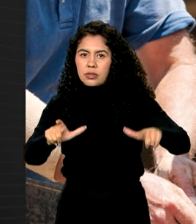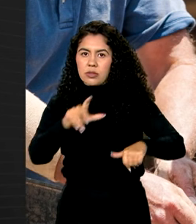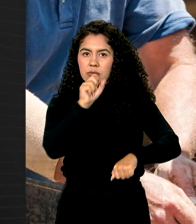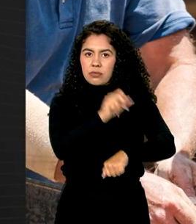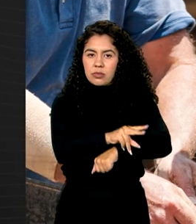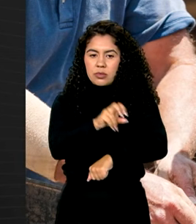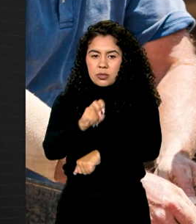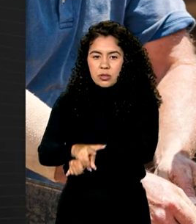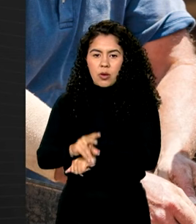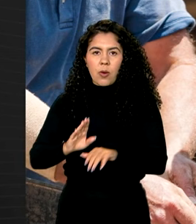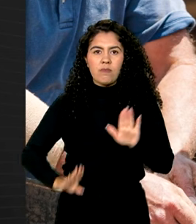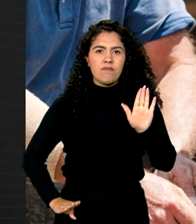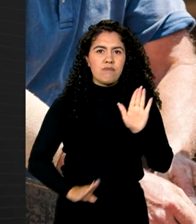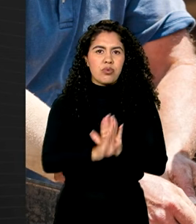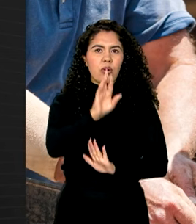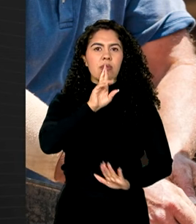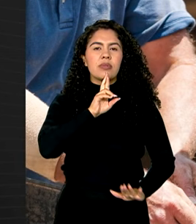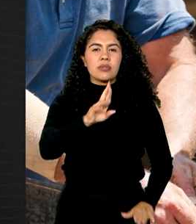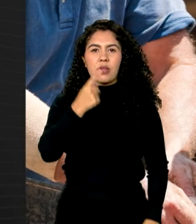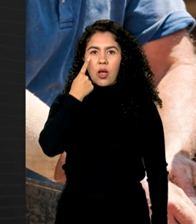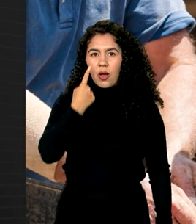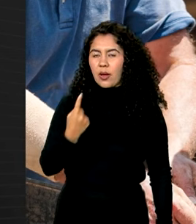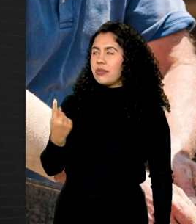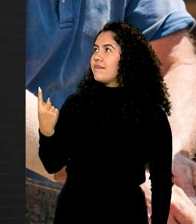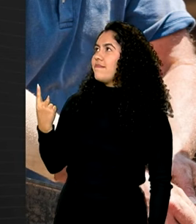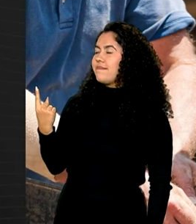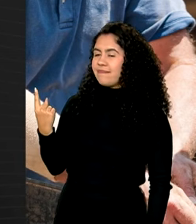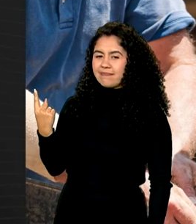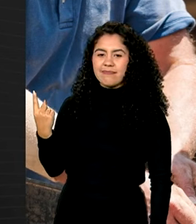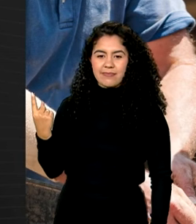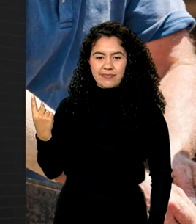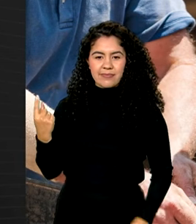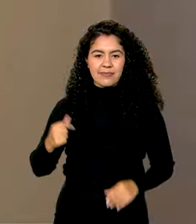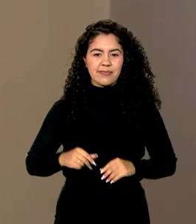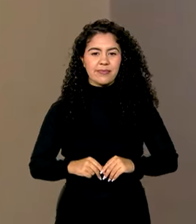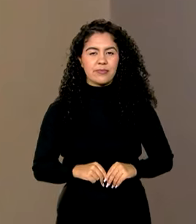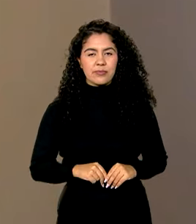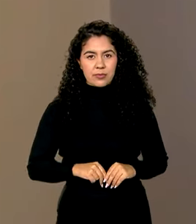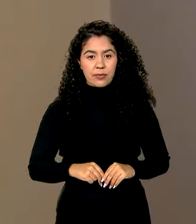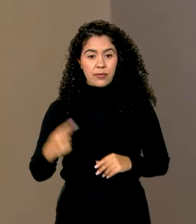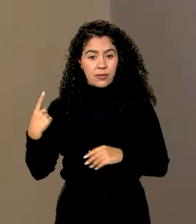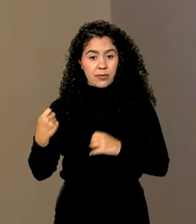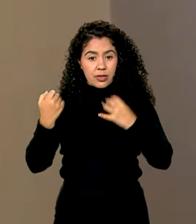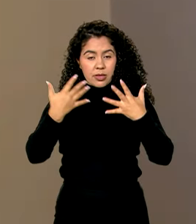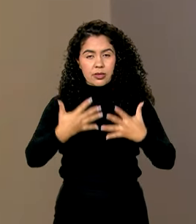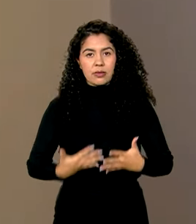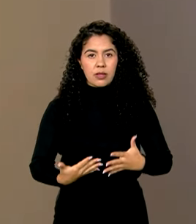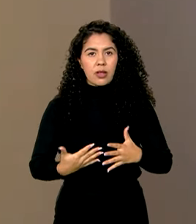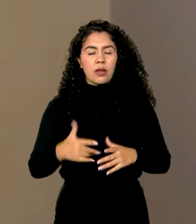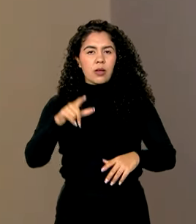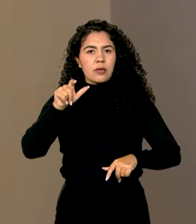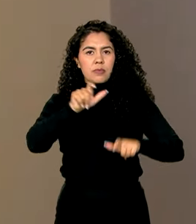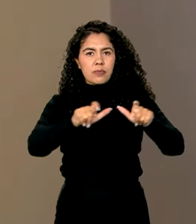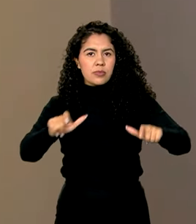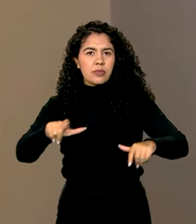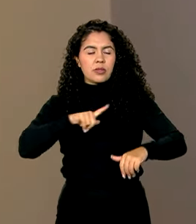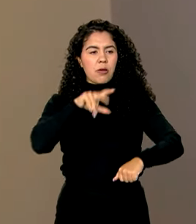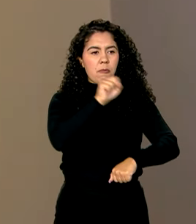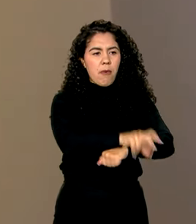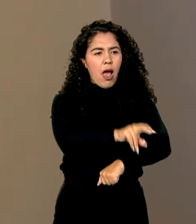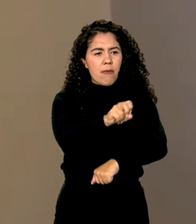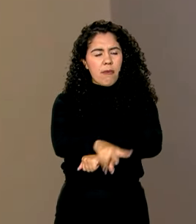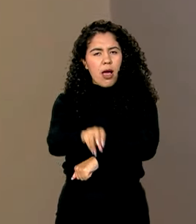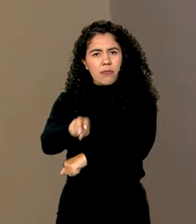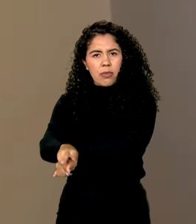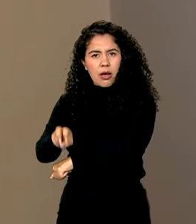2012. Chegou a 101 milhões e 800 mil pessoas. O crescimento do número de trabalhadores foi verificado em